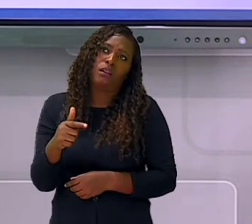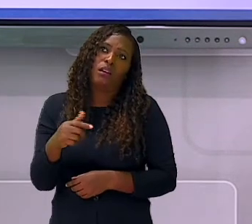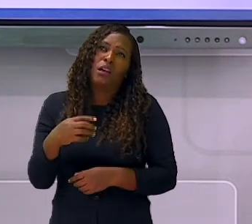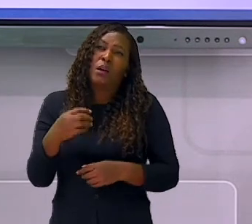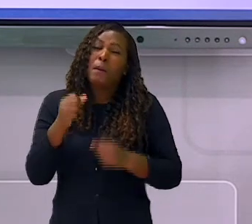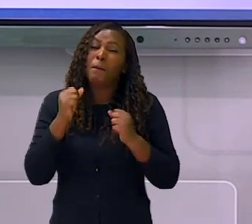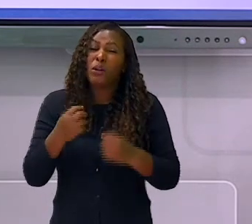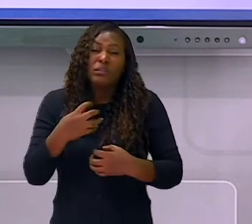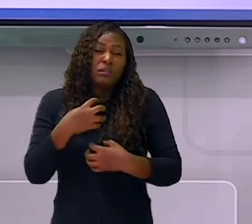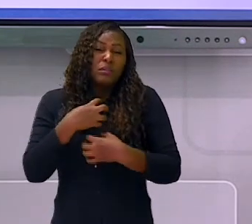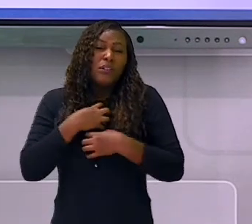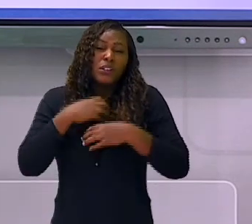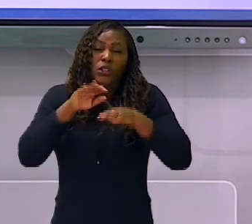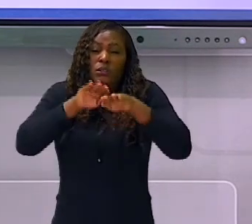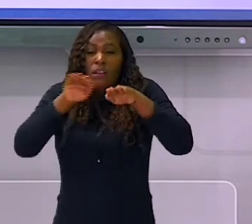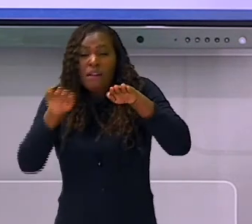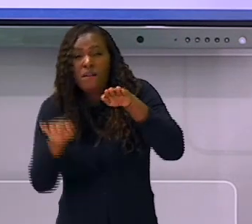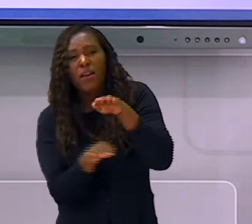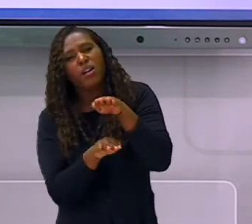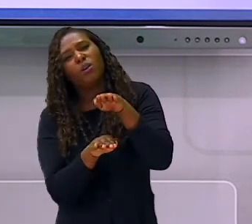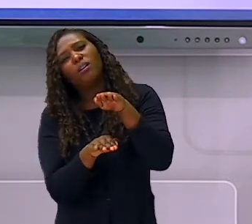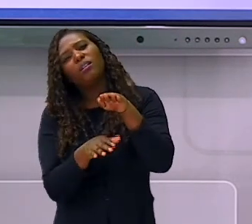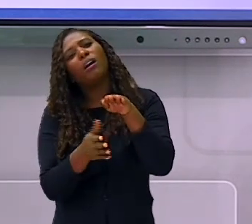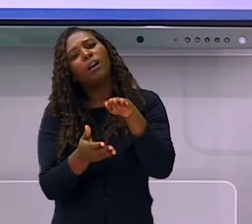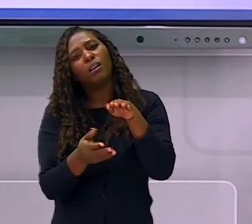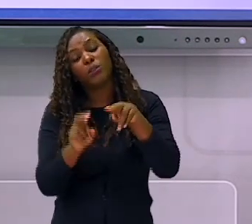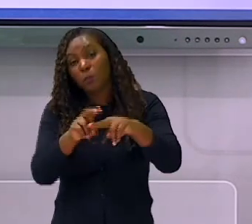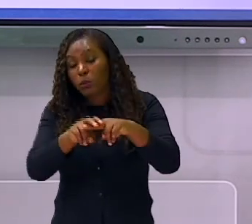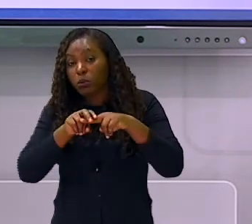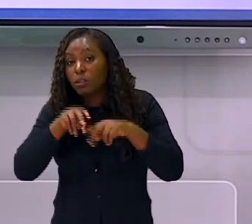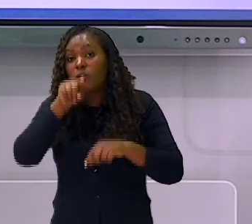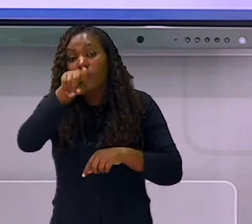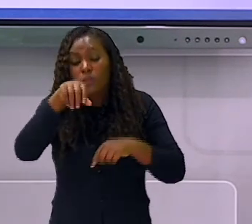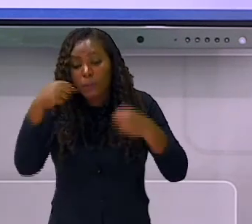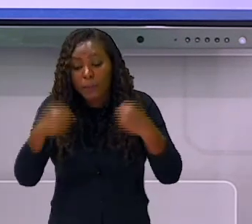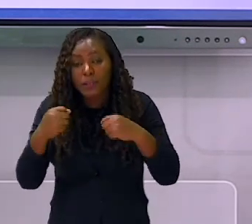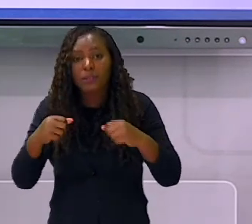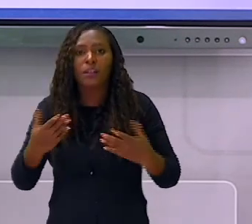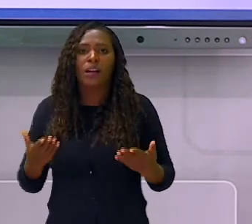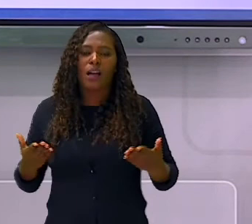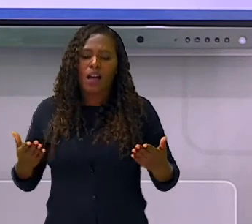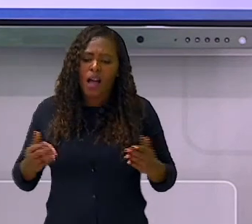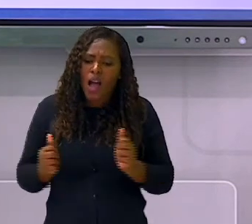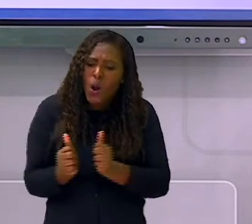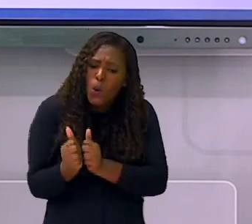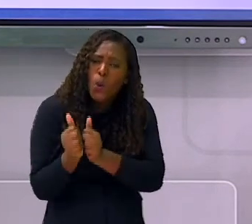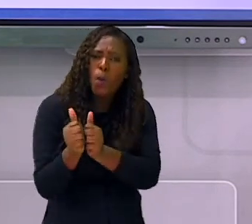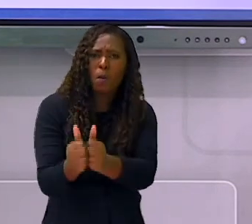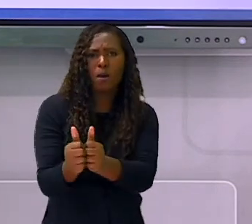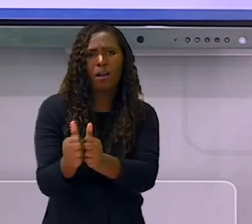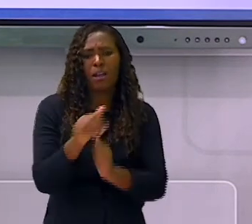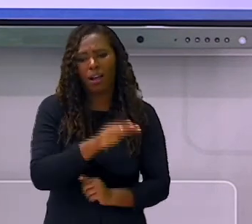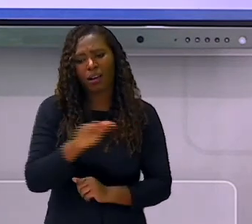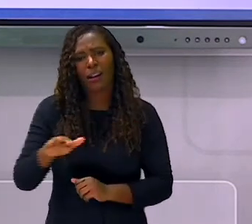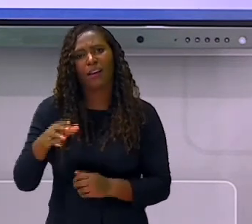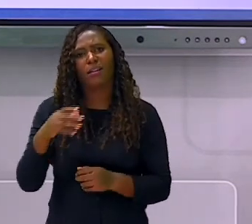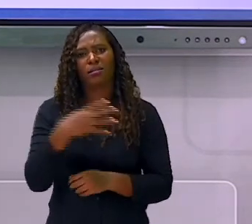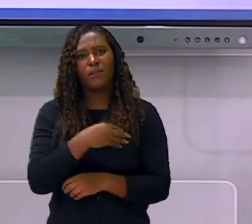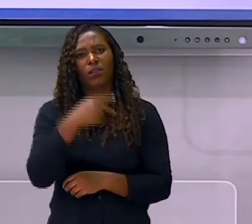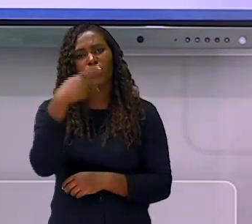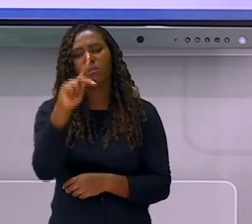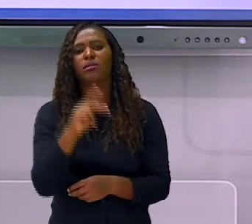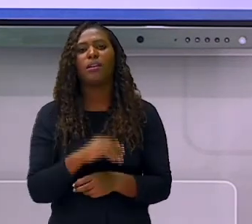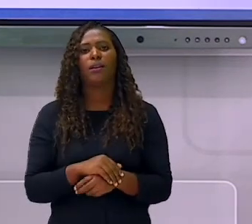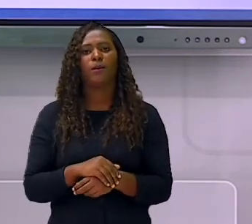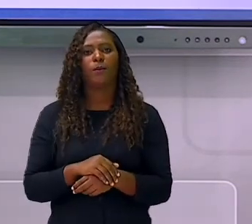motivem, acompanhem e busquem ajuda para que seu filho possa ter um acompanhamento nessas dificuldades. Esteja